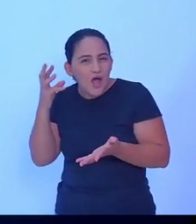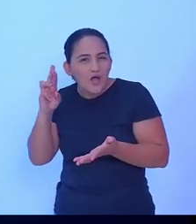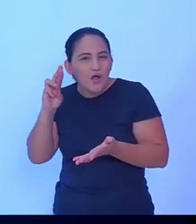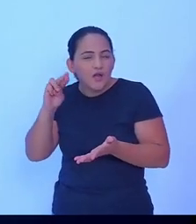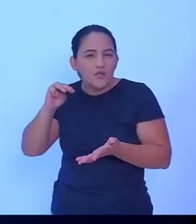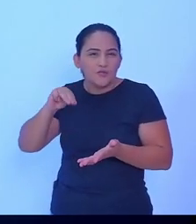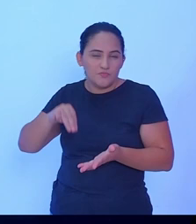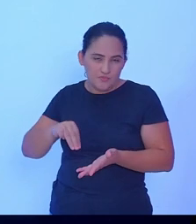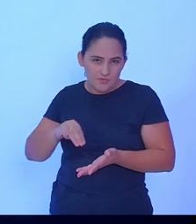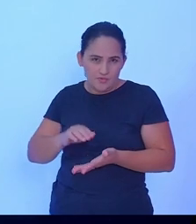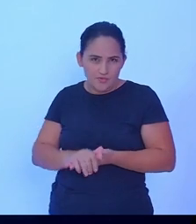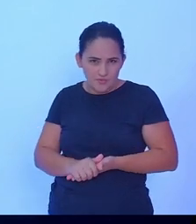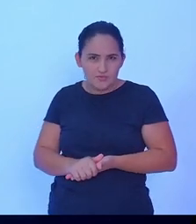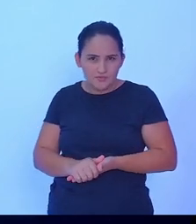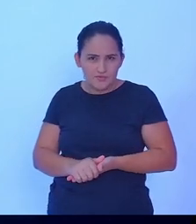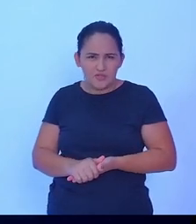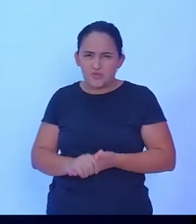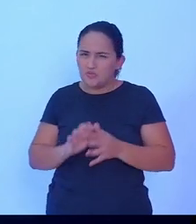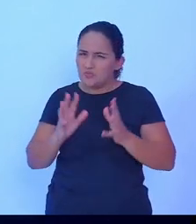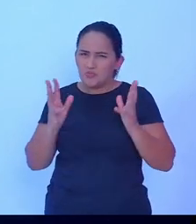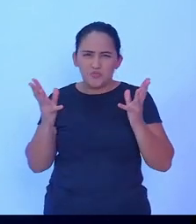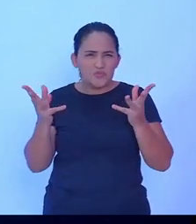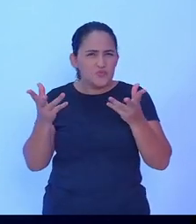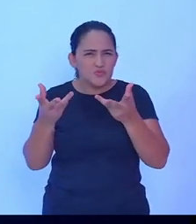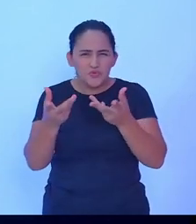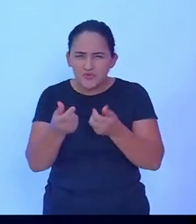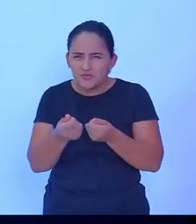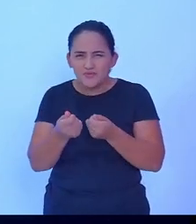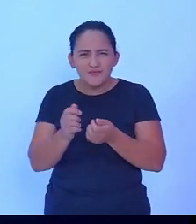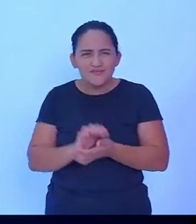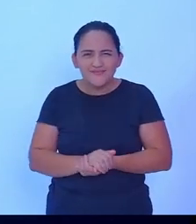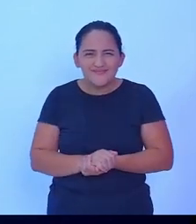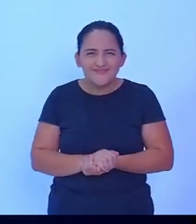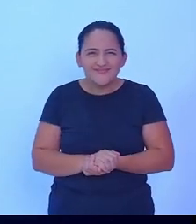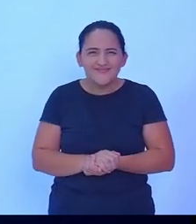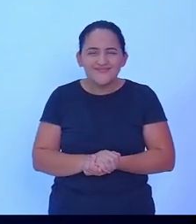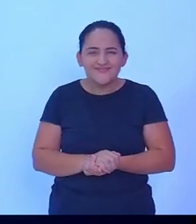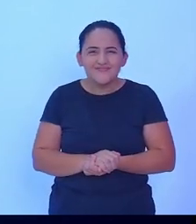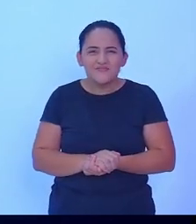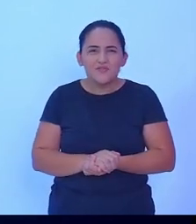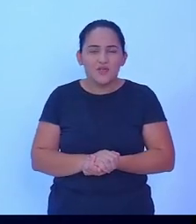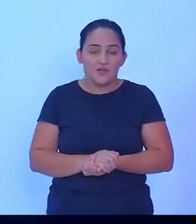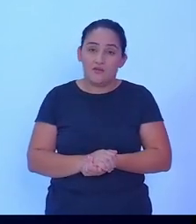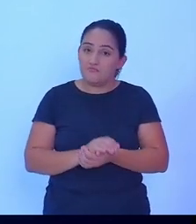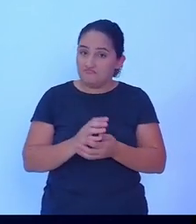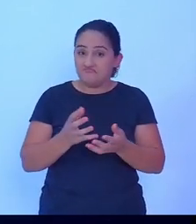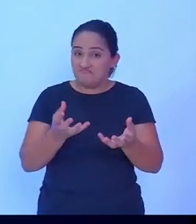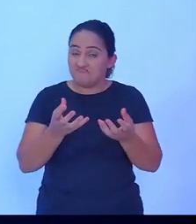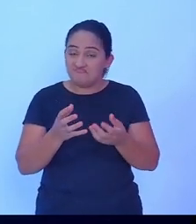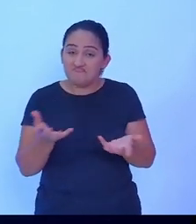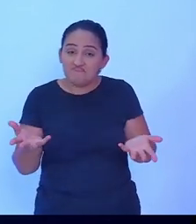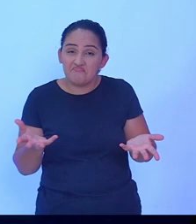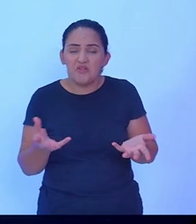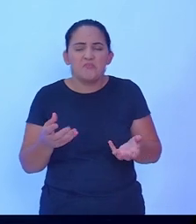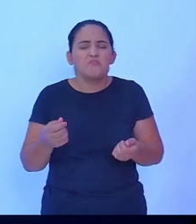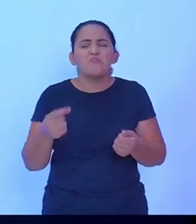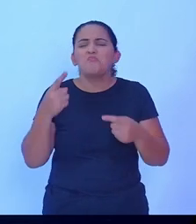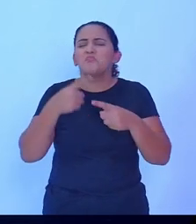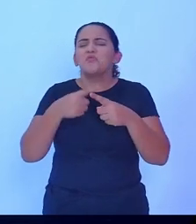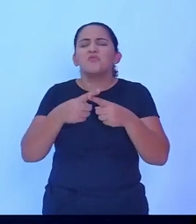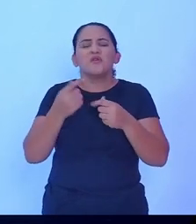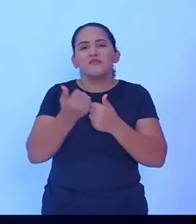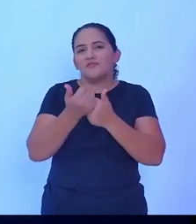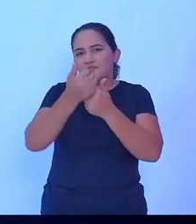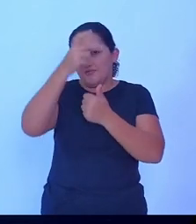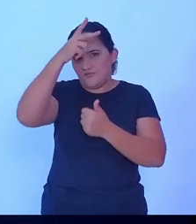mais aqui, o Arno, eu quero dizer que eu quero ser vice-prefeito para que